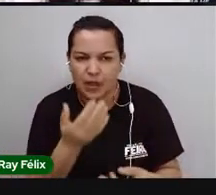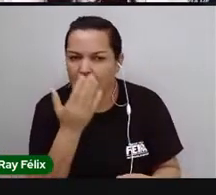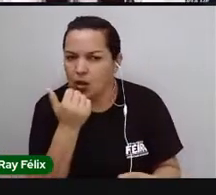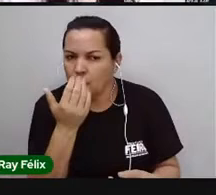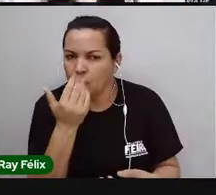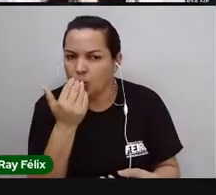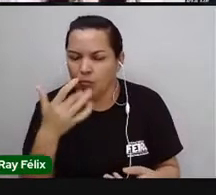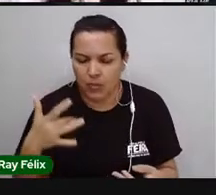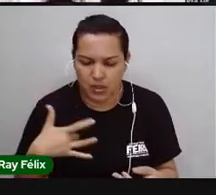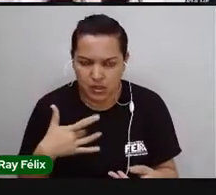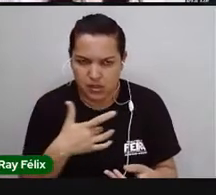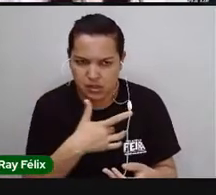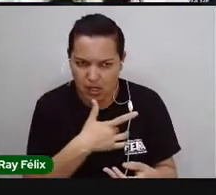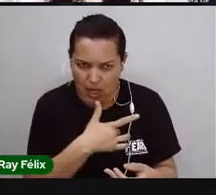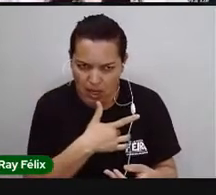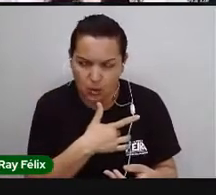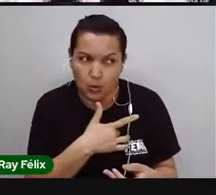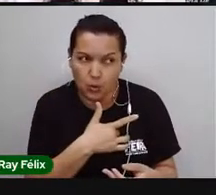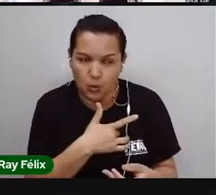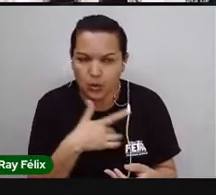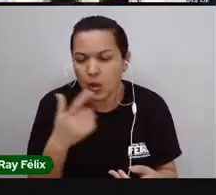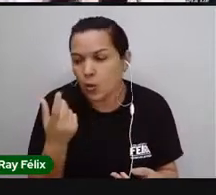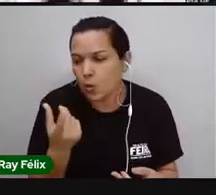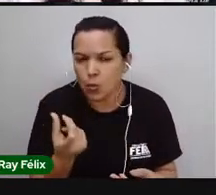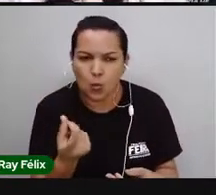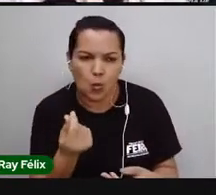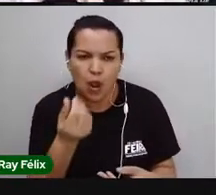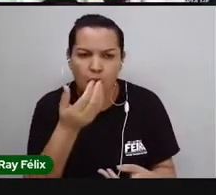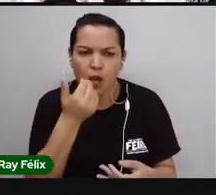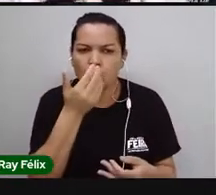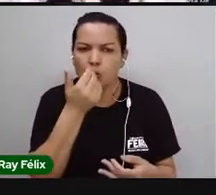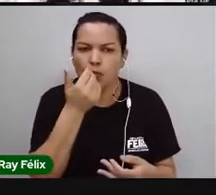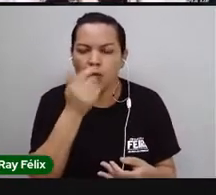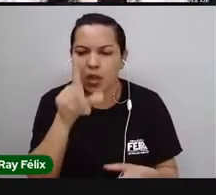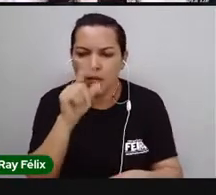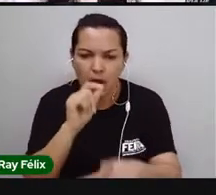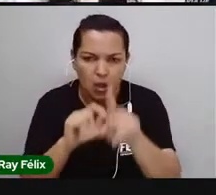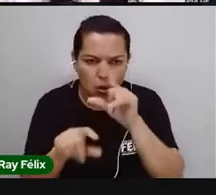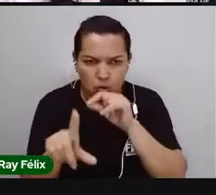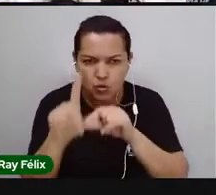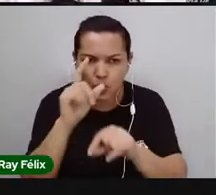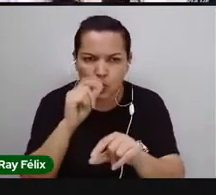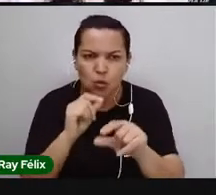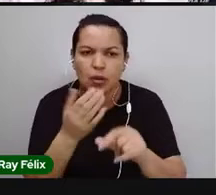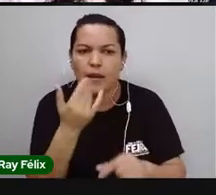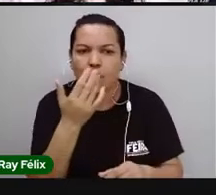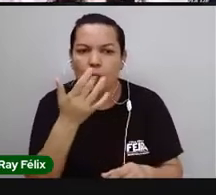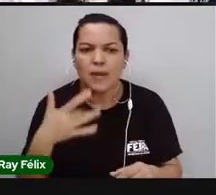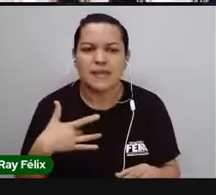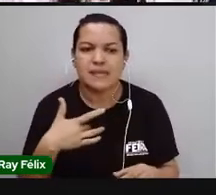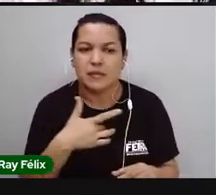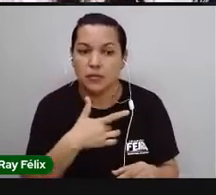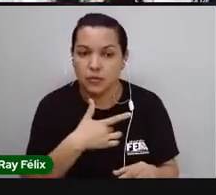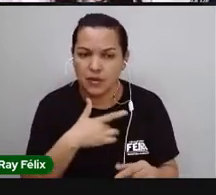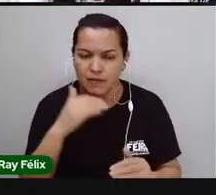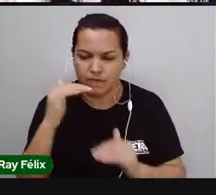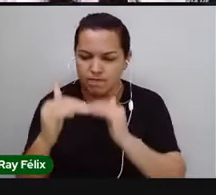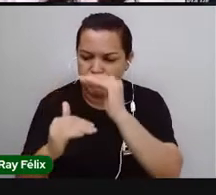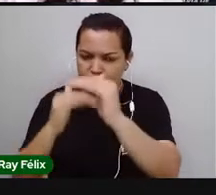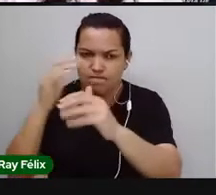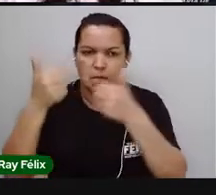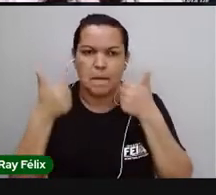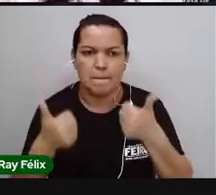sadia não é questão de quantidade, mas de escolher uma dieta boa para crescer e se desenvolver.